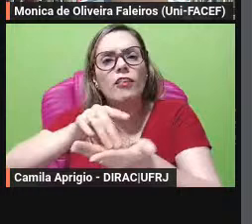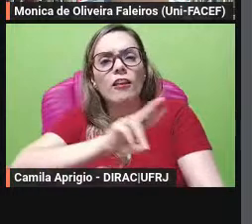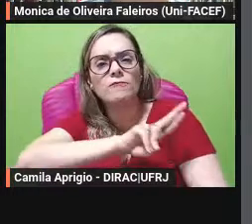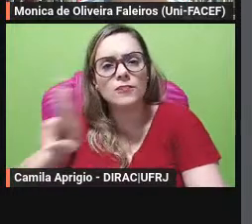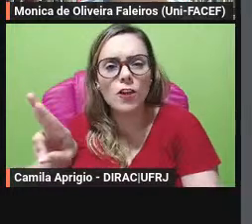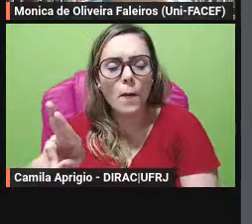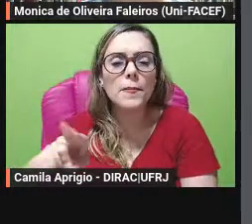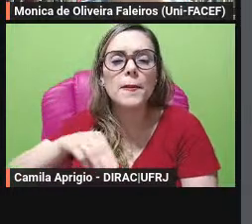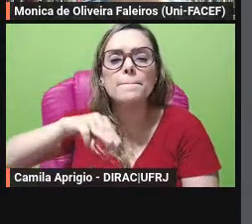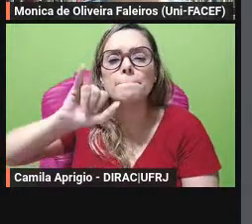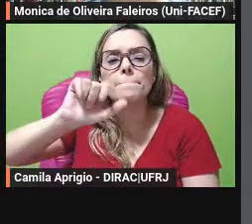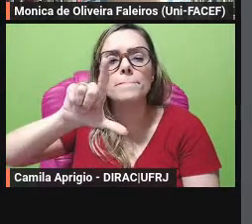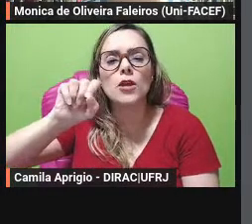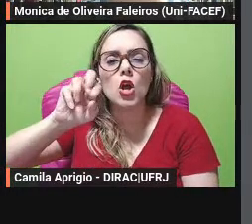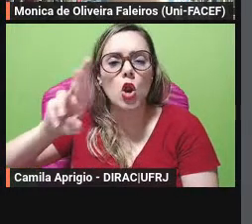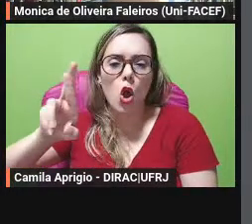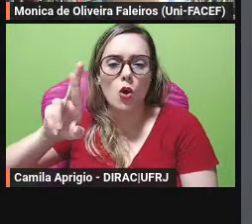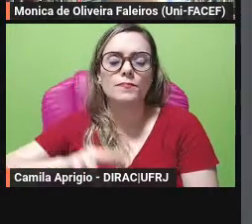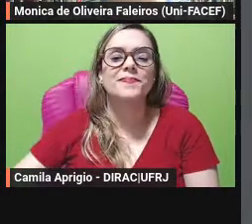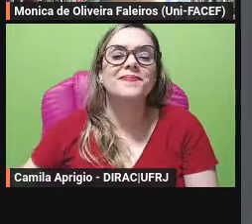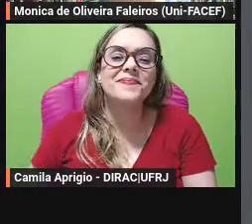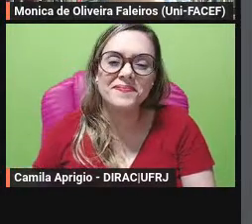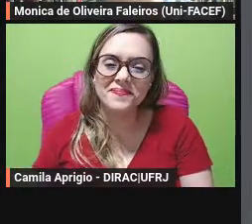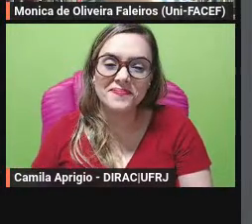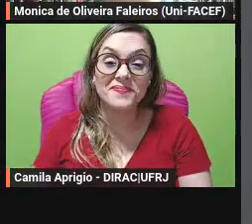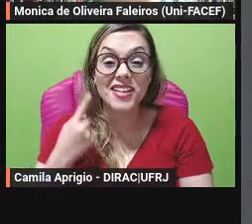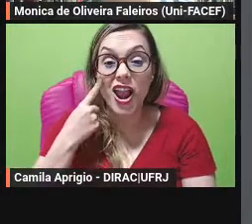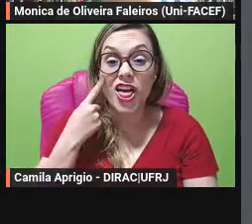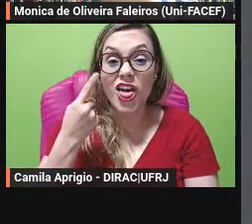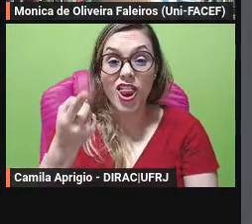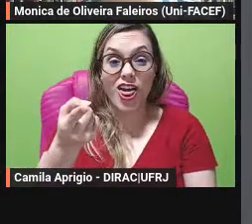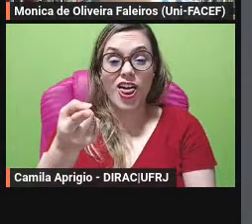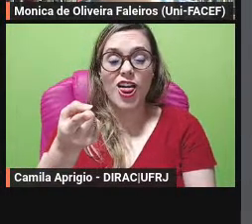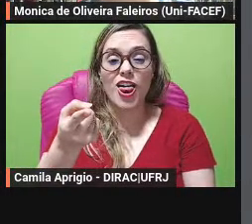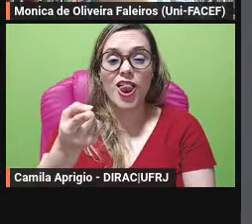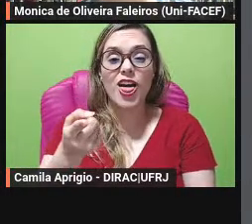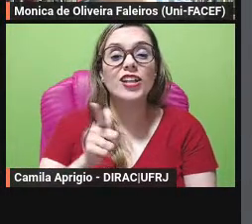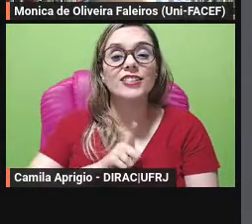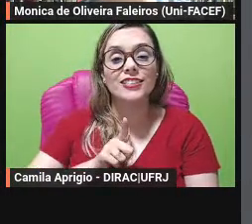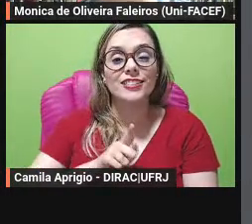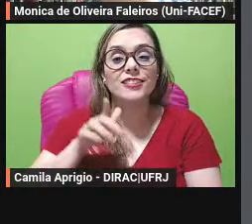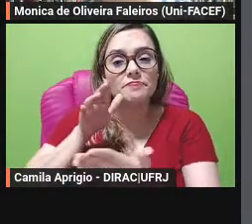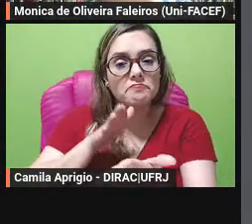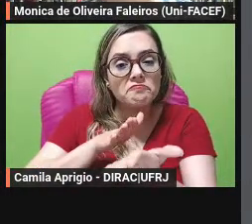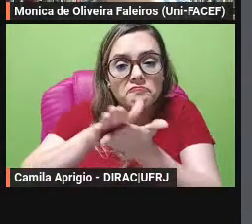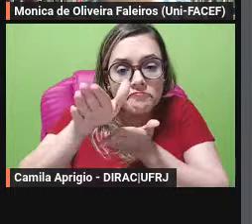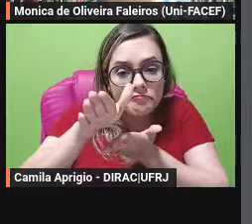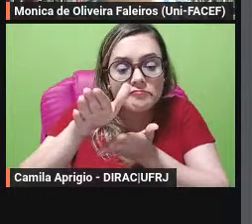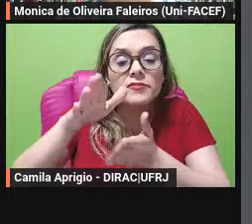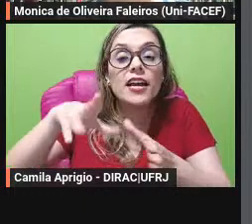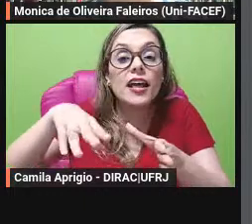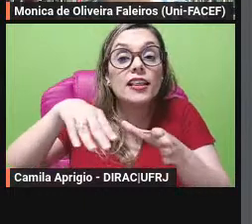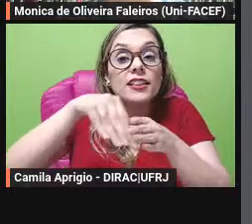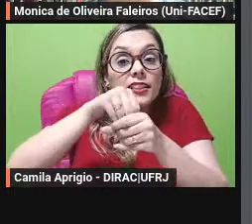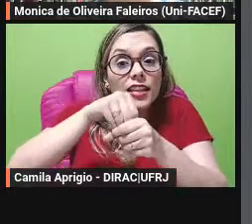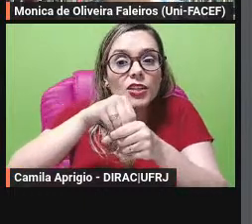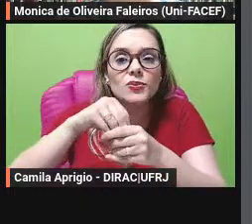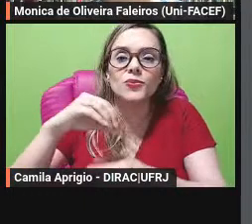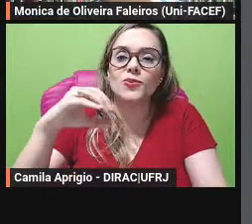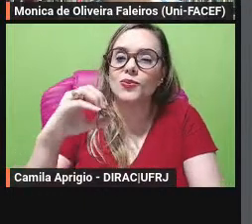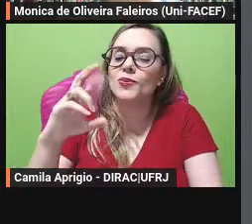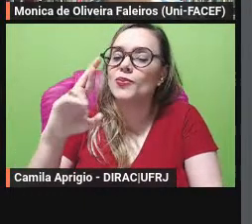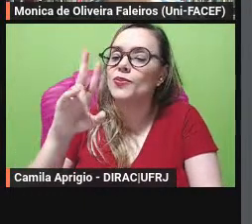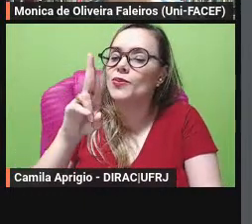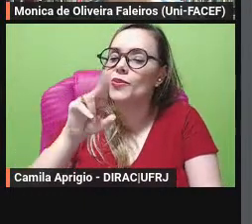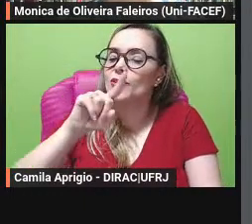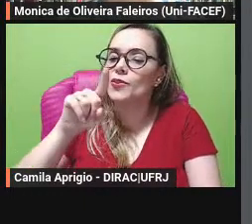Cruzeiro então essa aqui é uma edição do Pif-Paf ainda dentro do Cruzeiro de 1960 que ele ainda